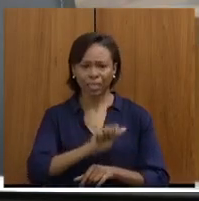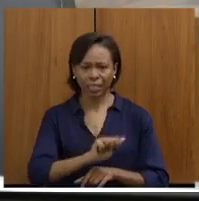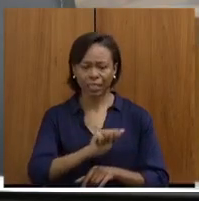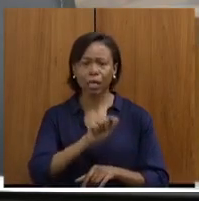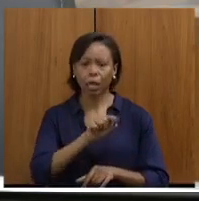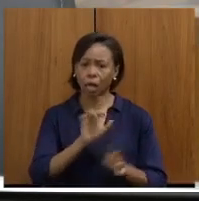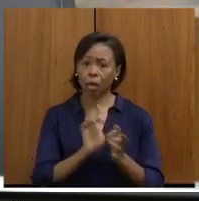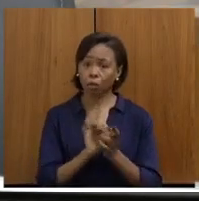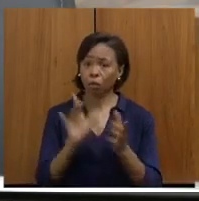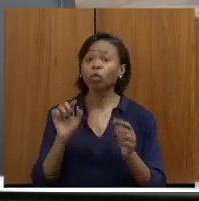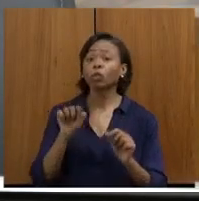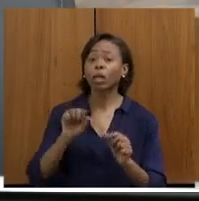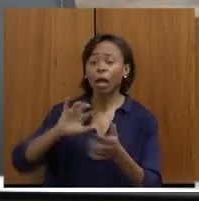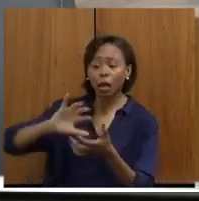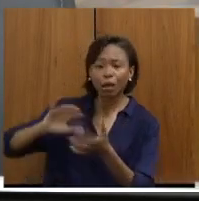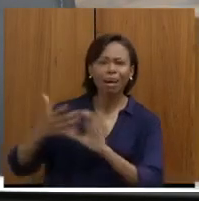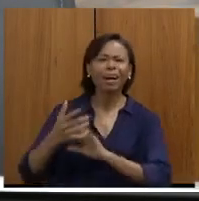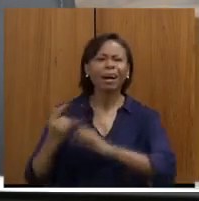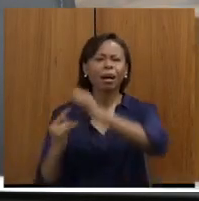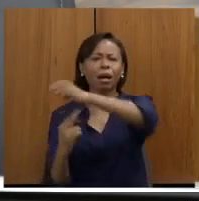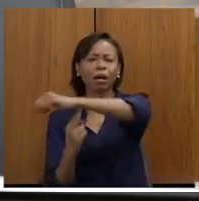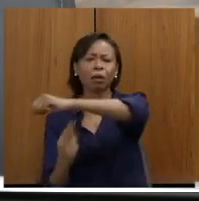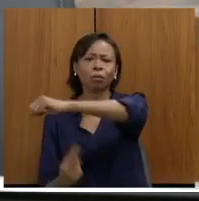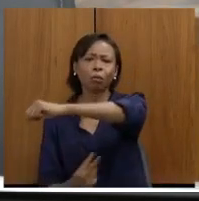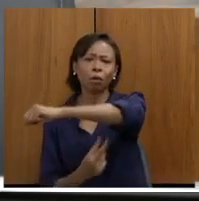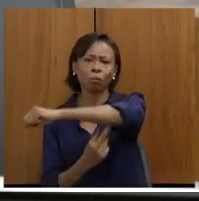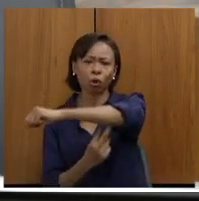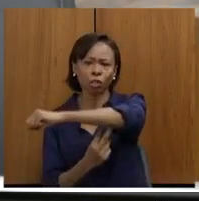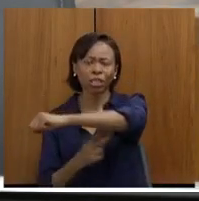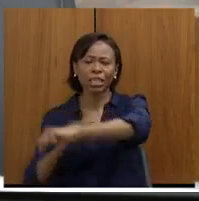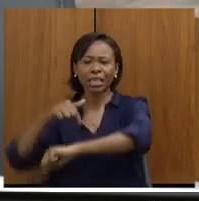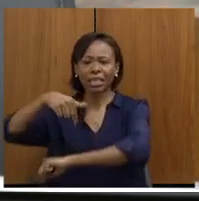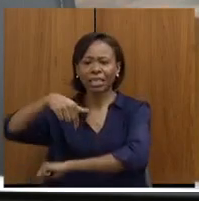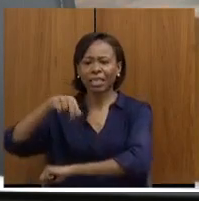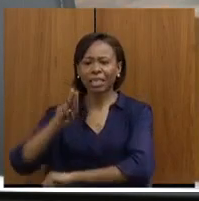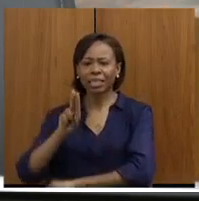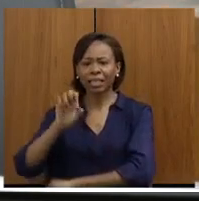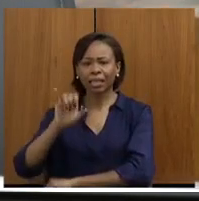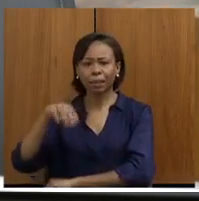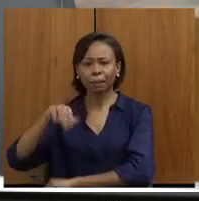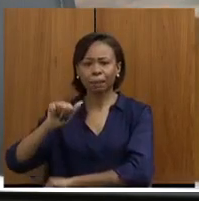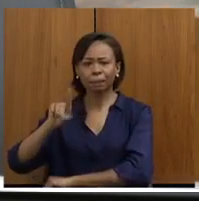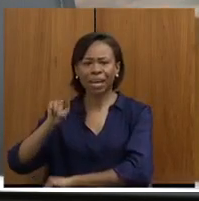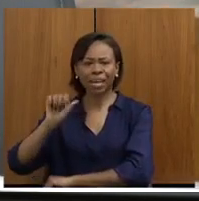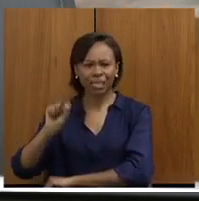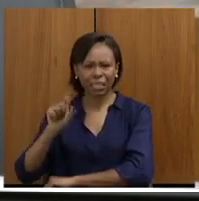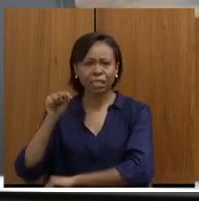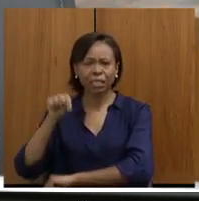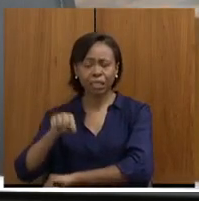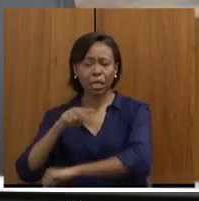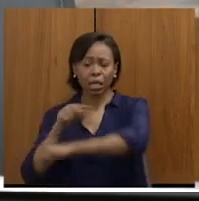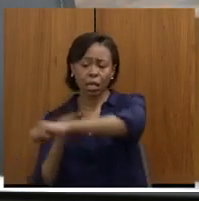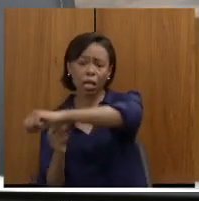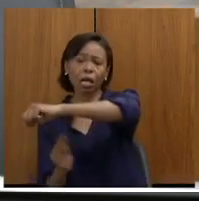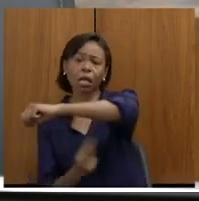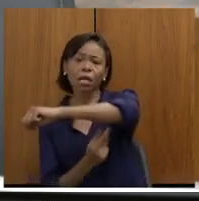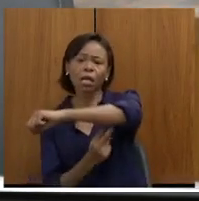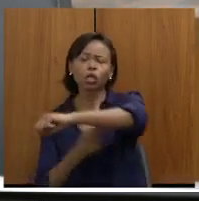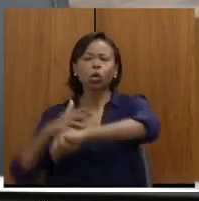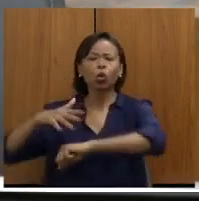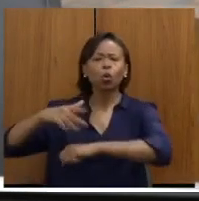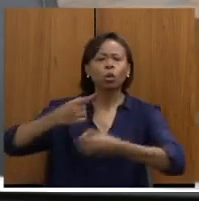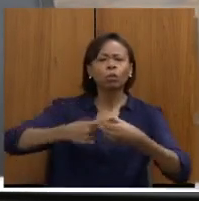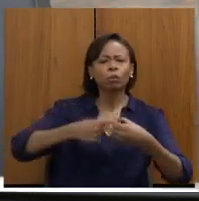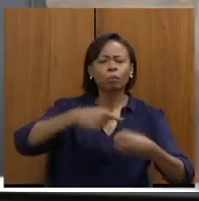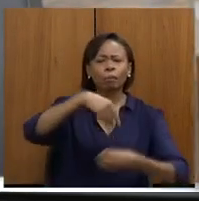é a recuperação da ponte queimada, que é uma ponte que liga o município de Marliéria